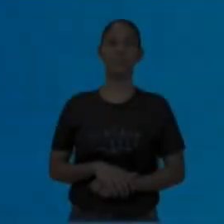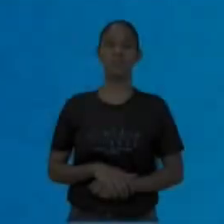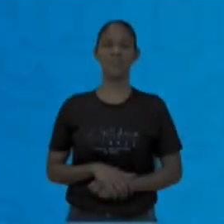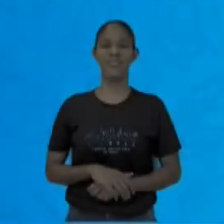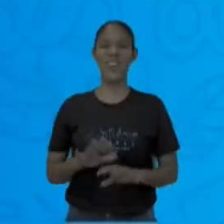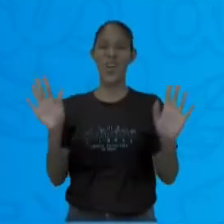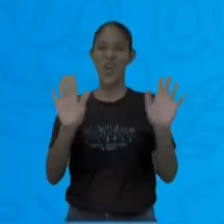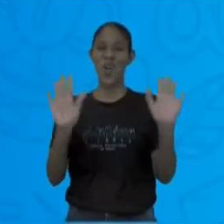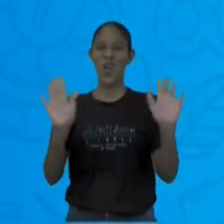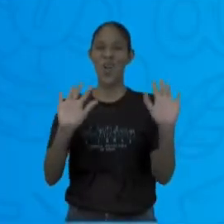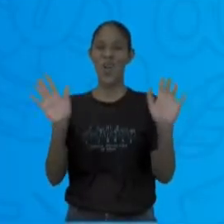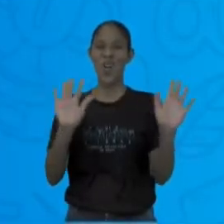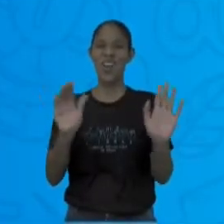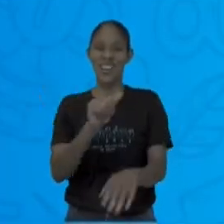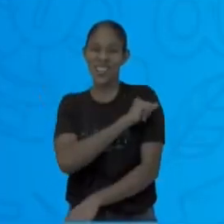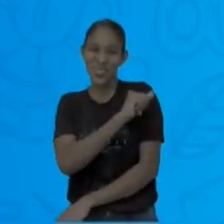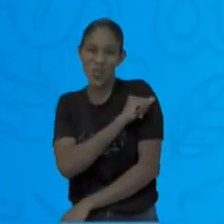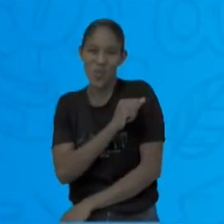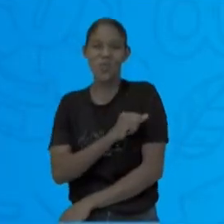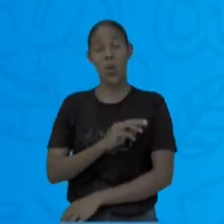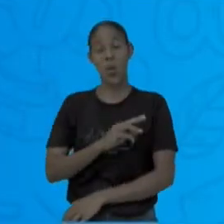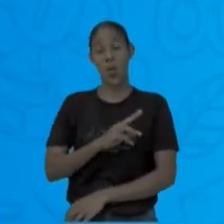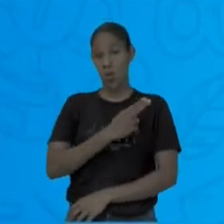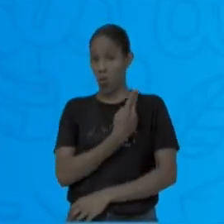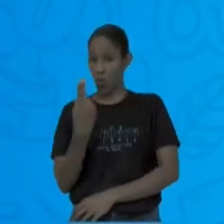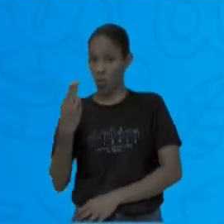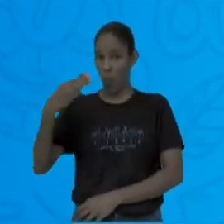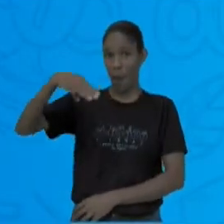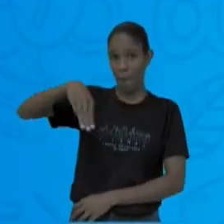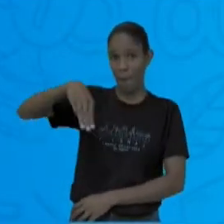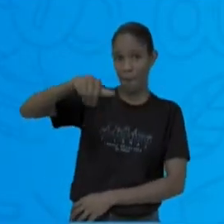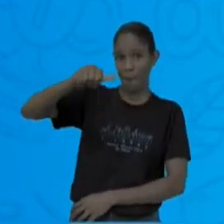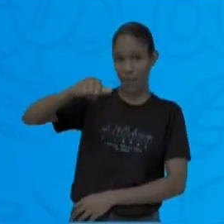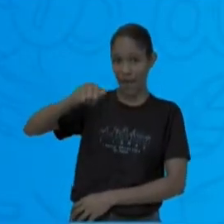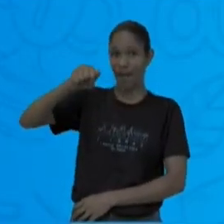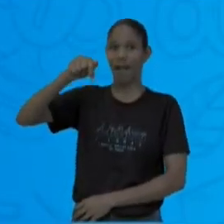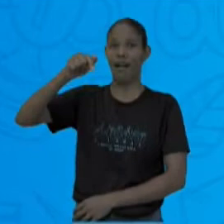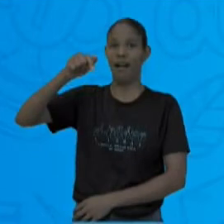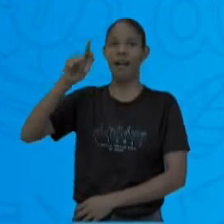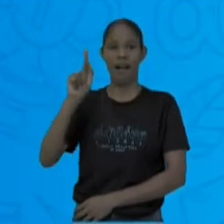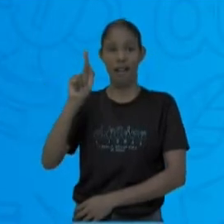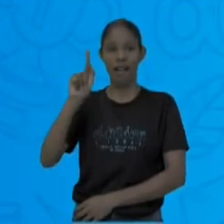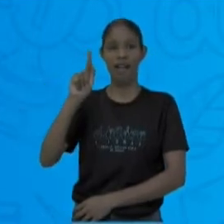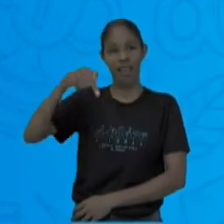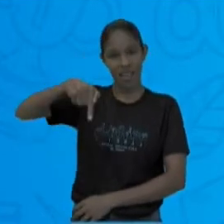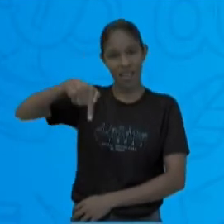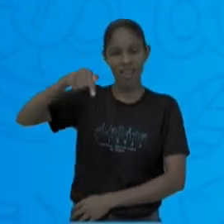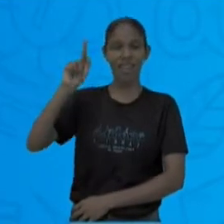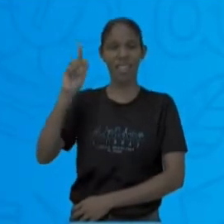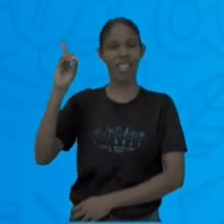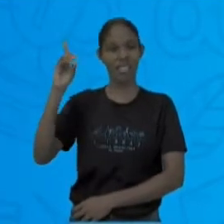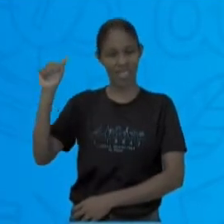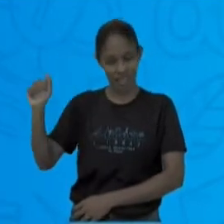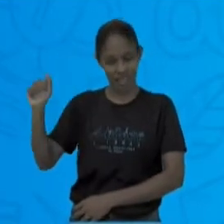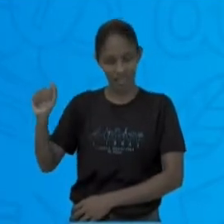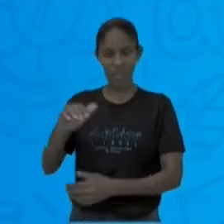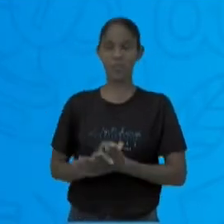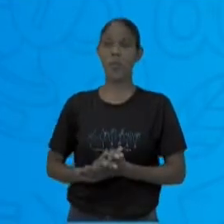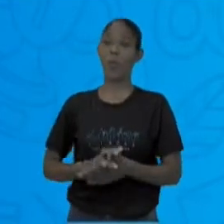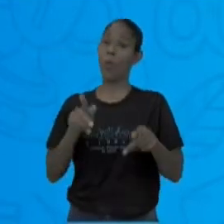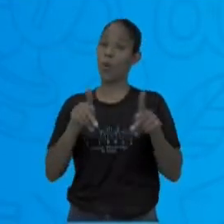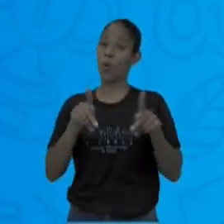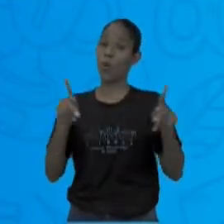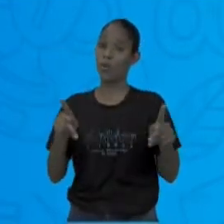Olá, estudantes. Meu nome é Magda, sou professora dos anos iniciais da EJA, trabalho na